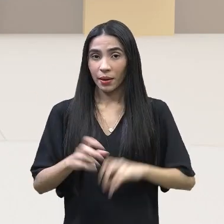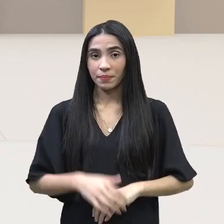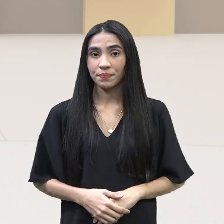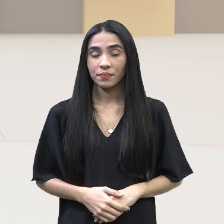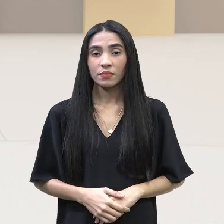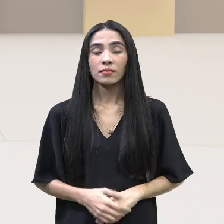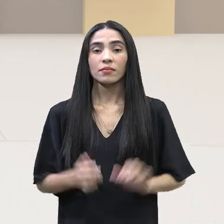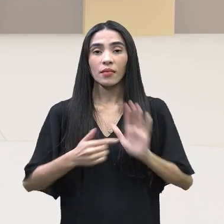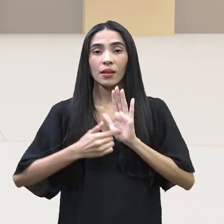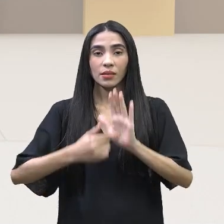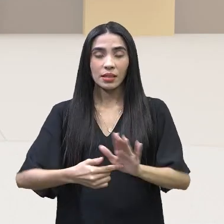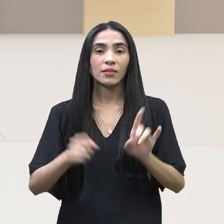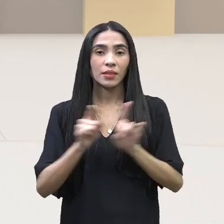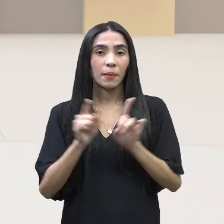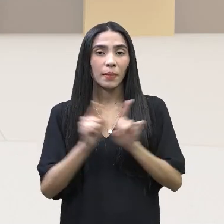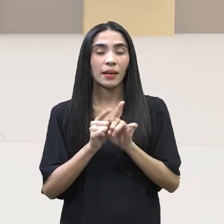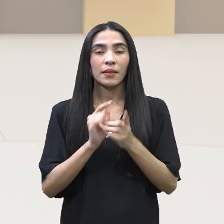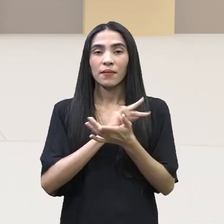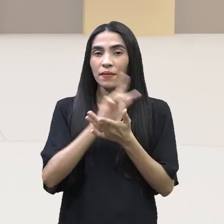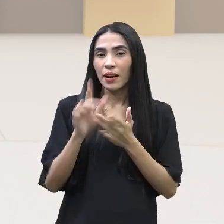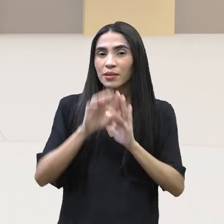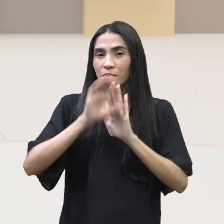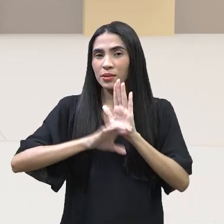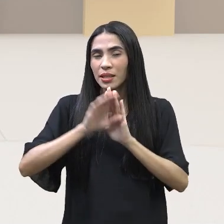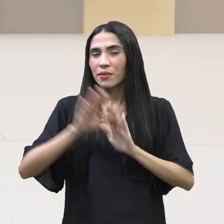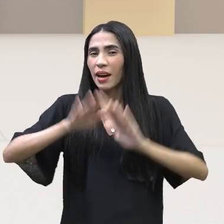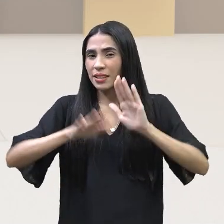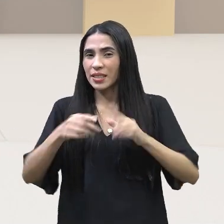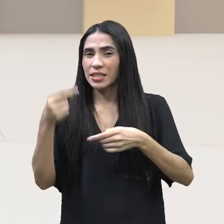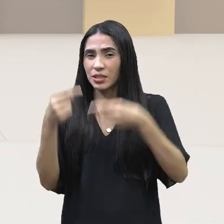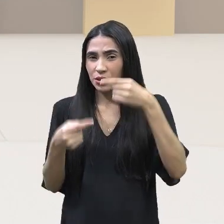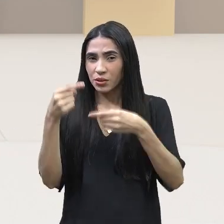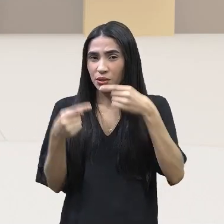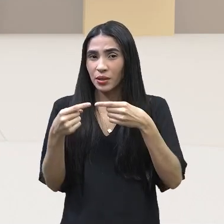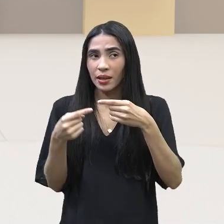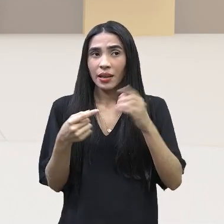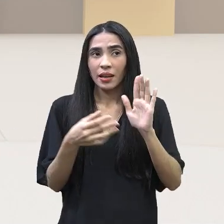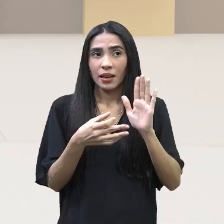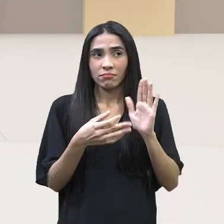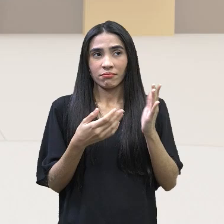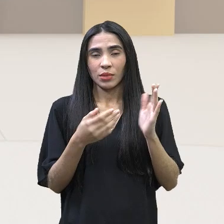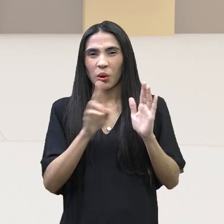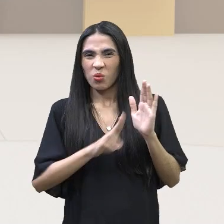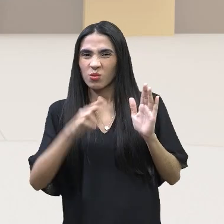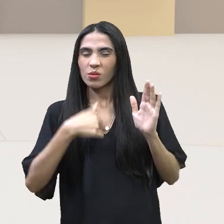trazendo os seus conceitos. Porque, às vezes, a gente debate pelas opiniões.